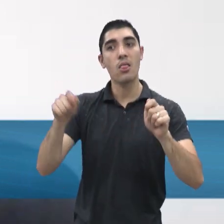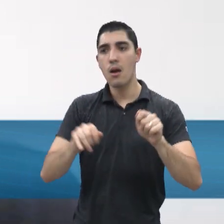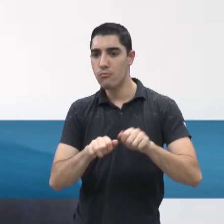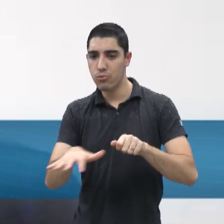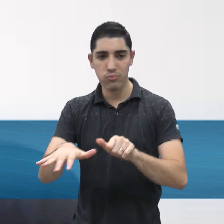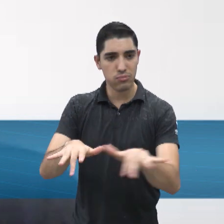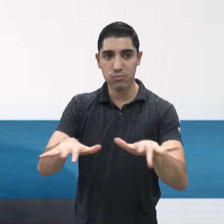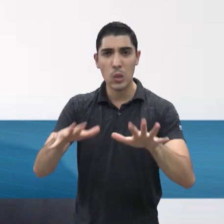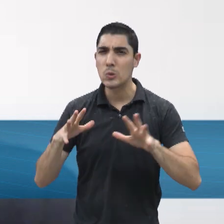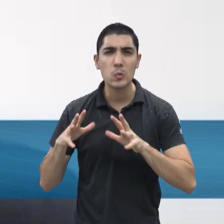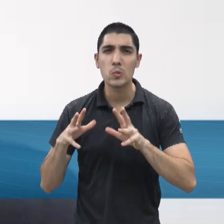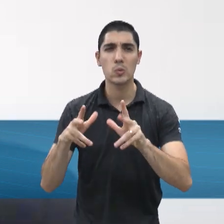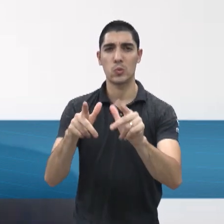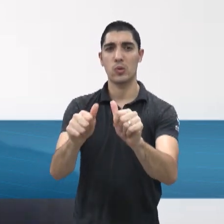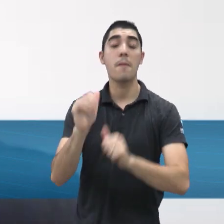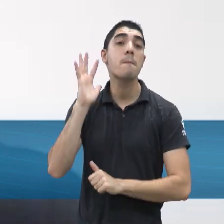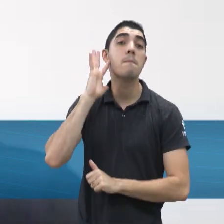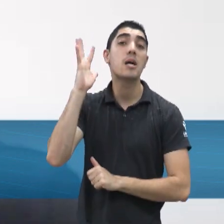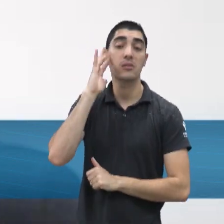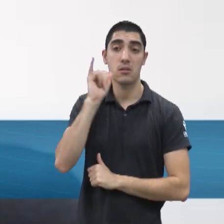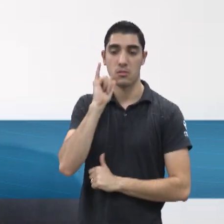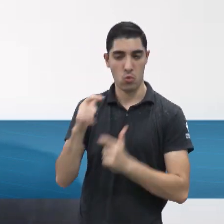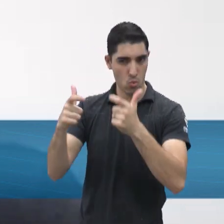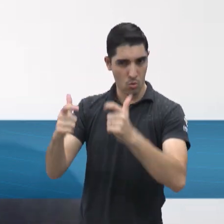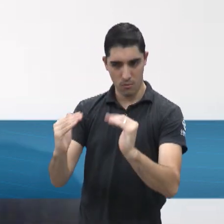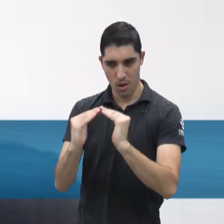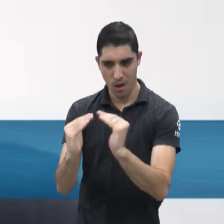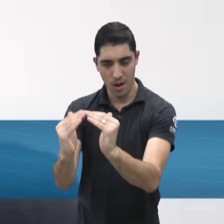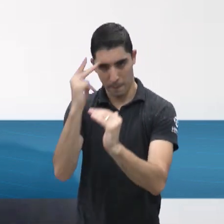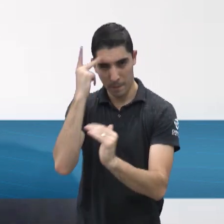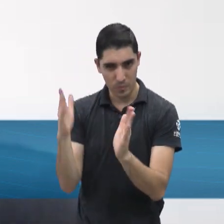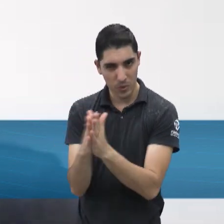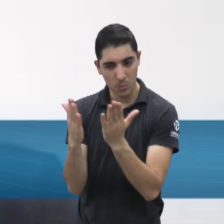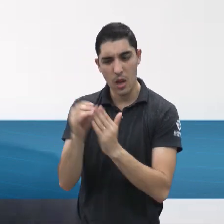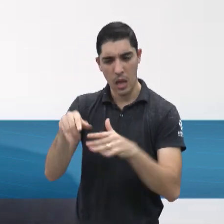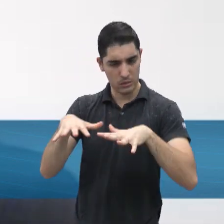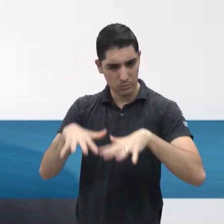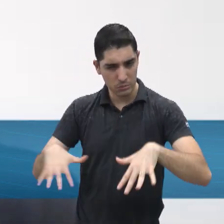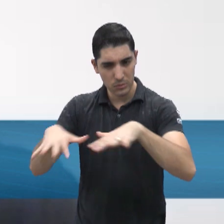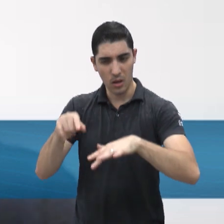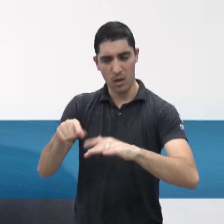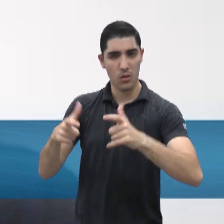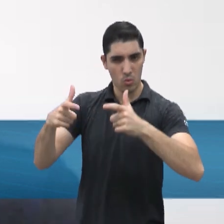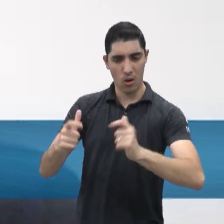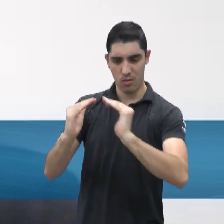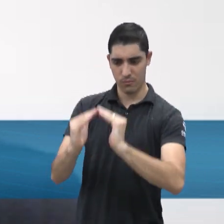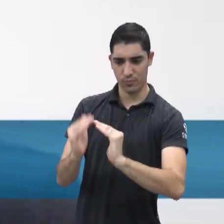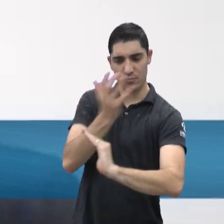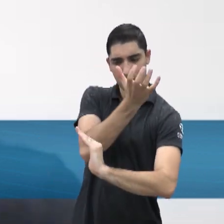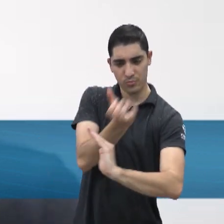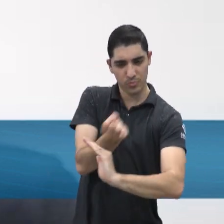se a gente pensar em moradias de pessoas de baixa renda, a área de instalação desses painéis, né, pensando em